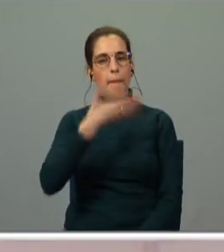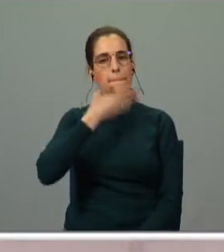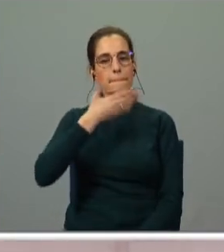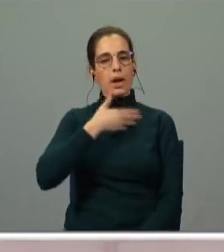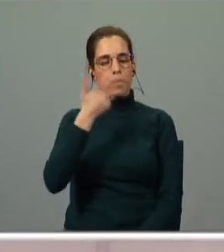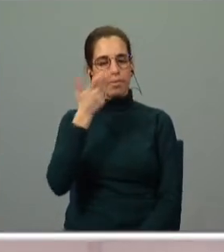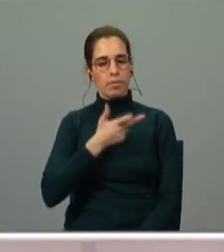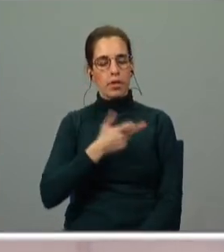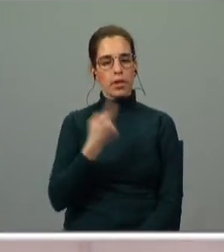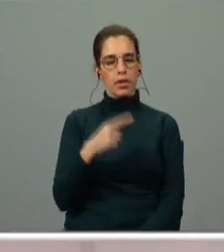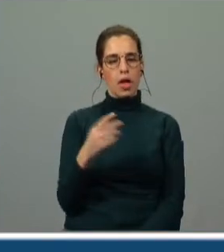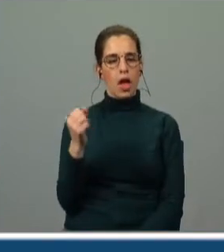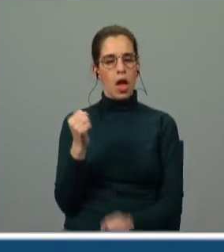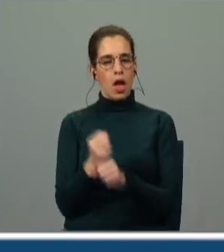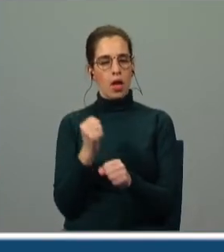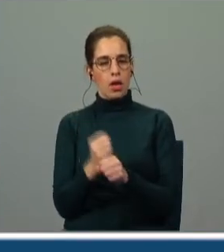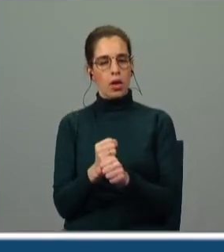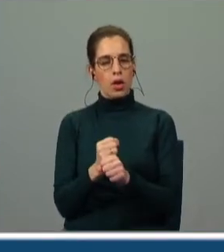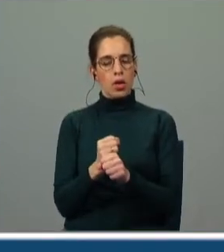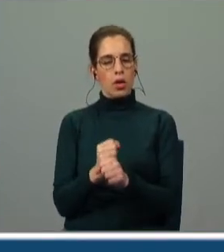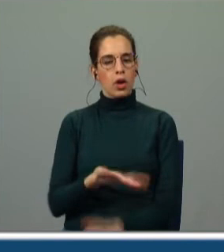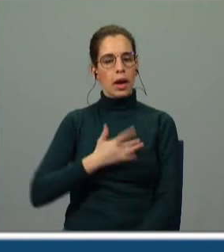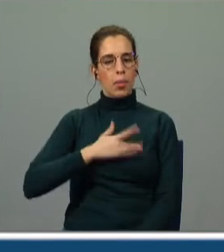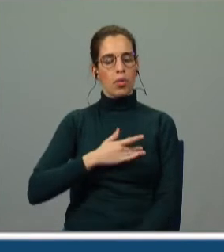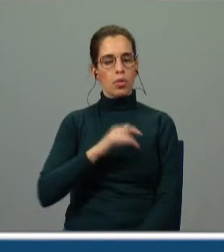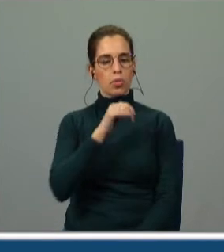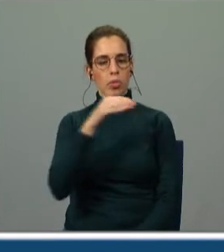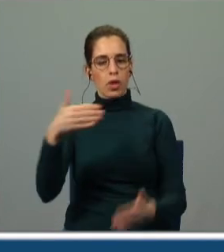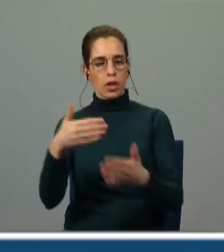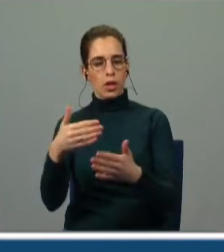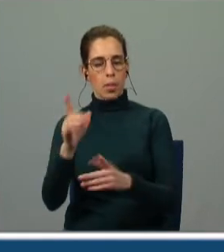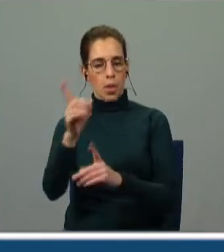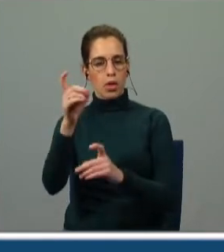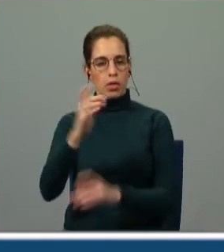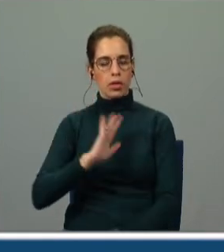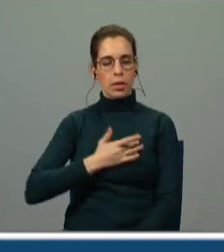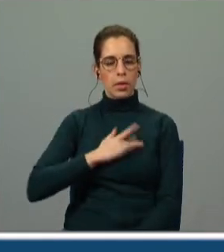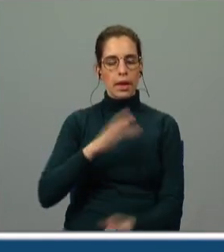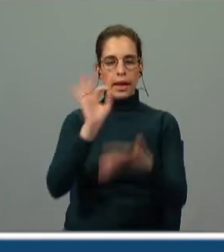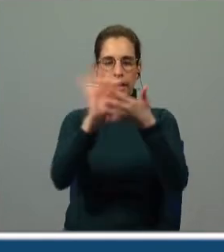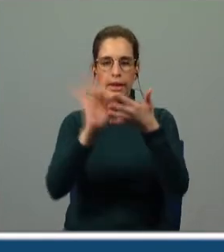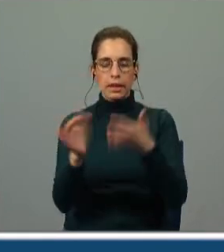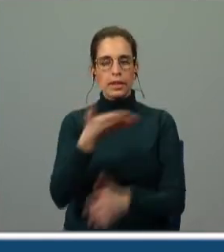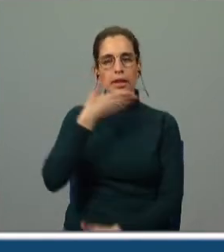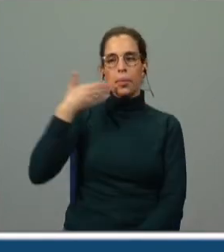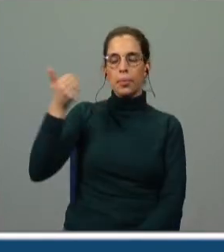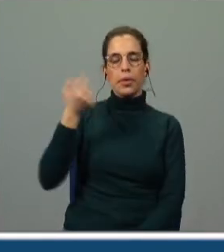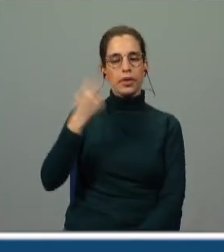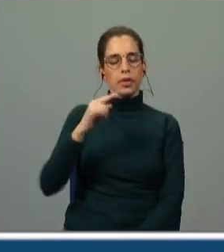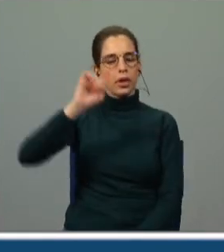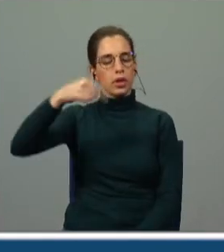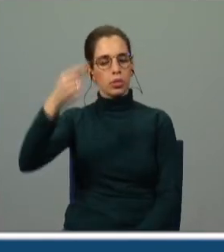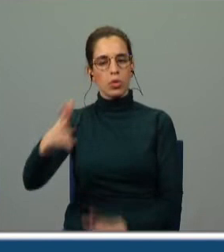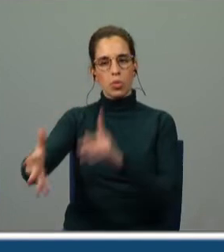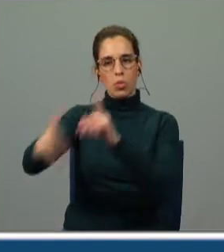que sustinha as obras com que amor matou de amores portanto que sustinha aquilo as características a beleza que ela tinha e que acabou